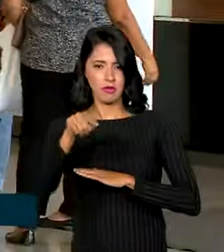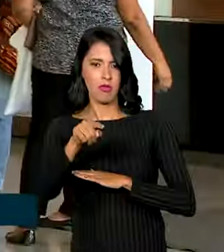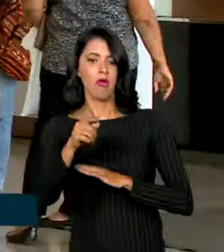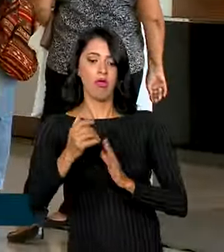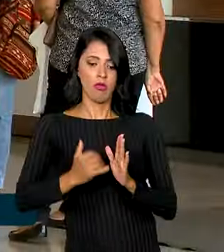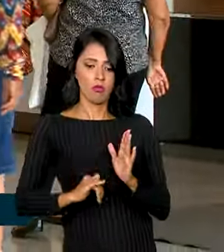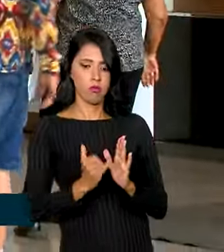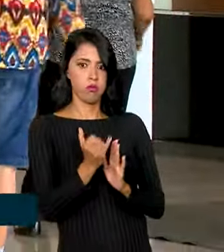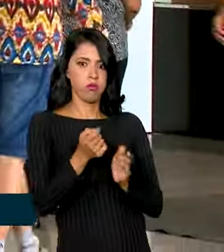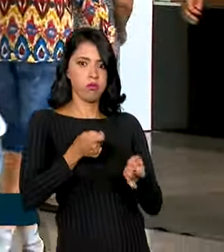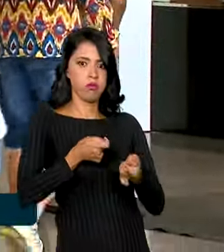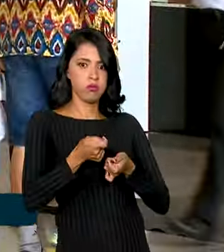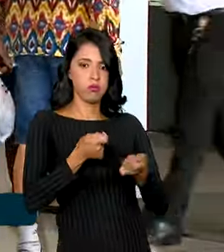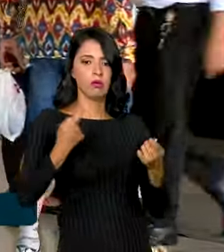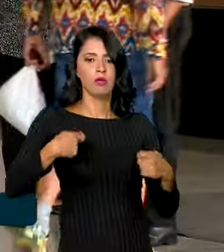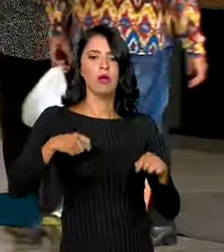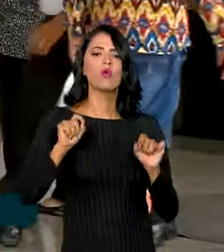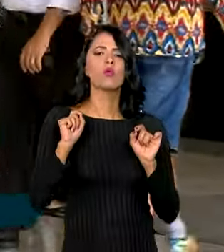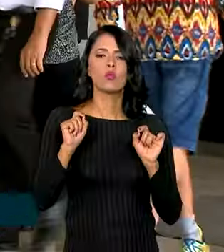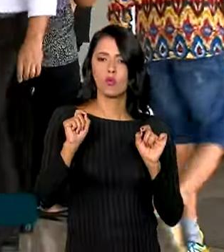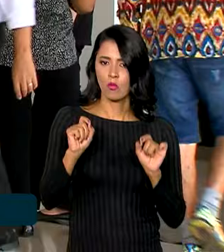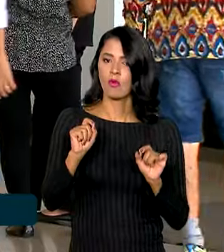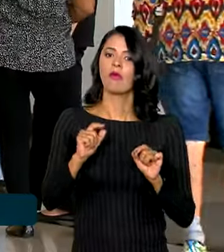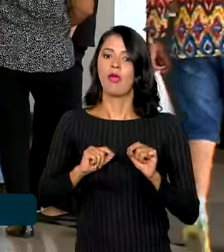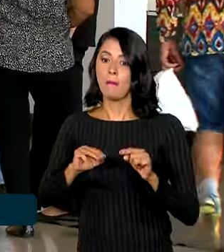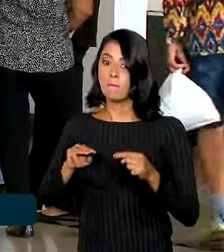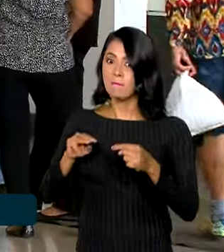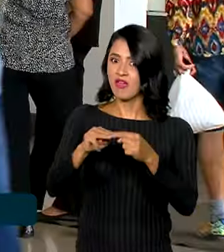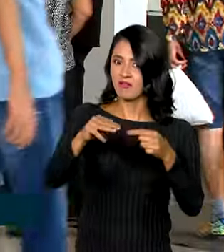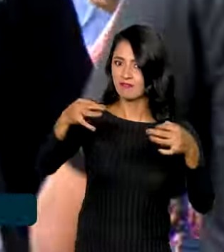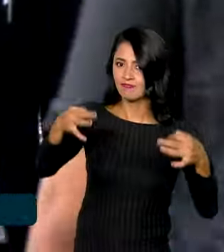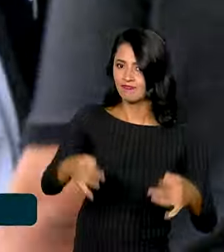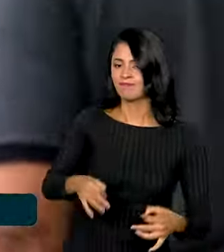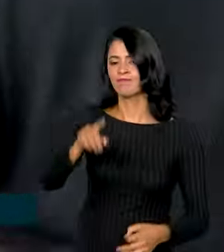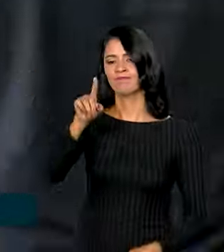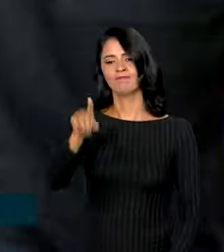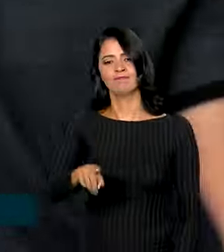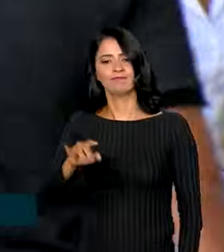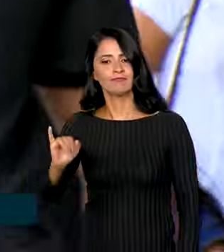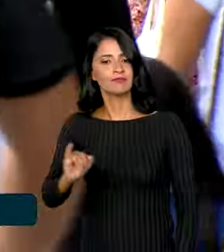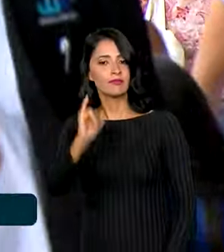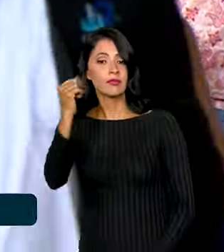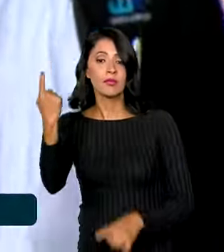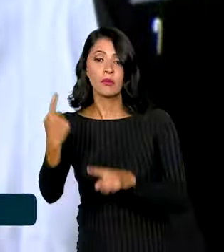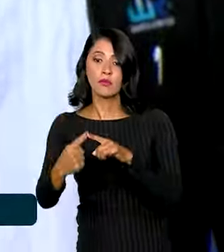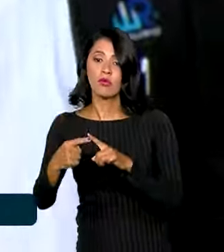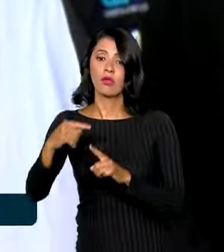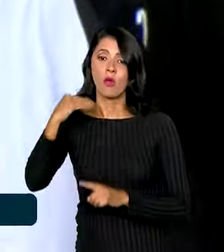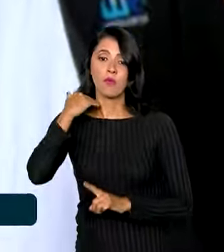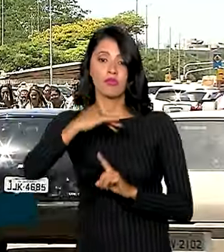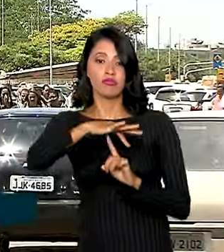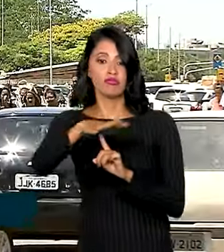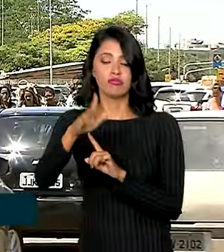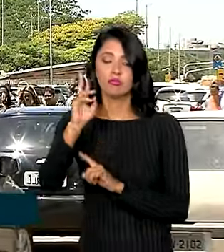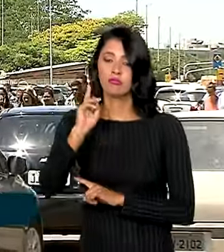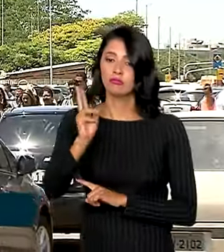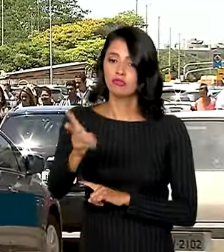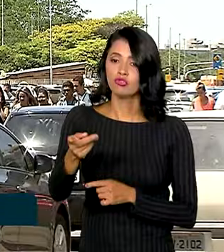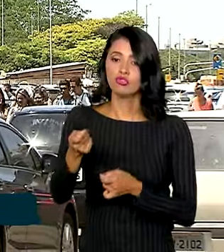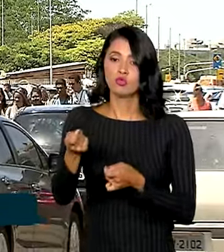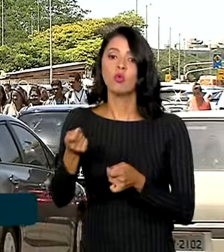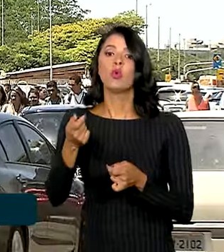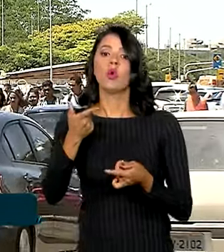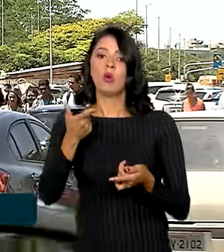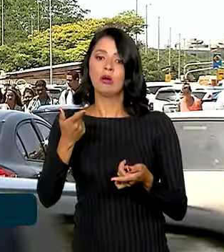controlada, portanto, dentro da meta, é importante, já que permite ao Banco Central continuar o percurso de